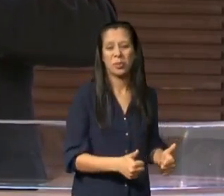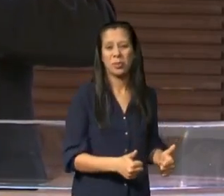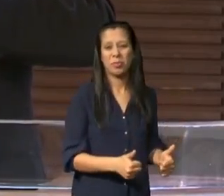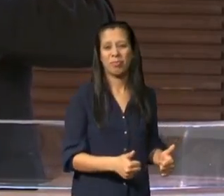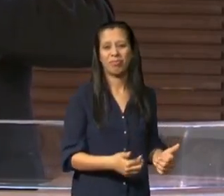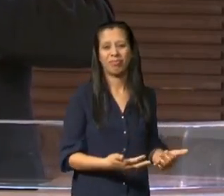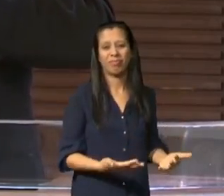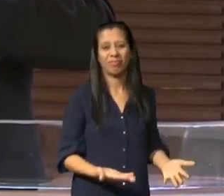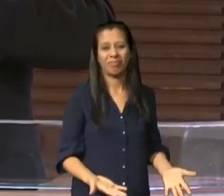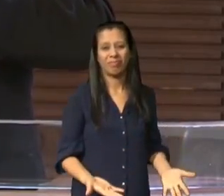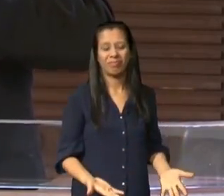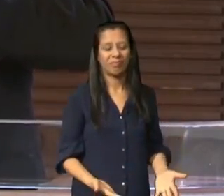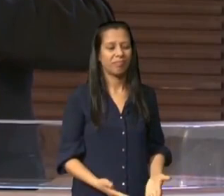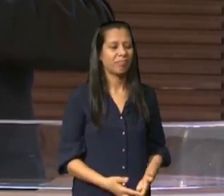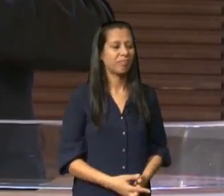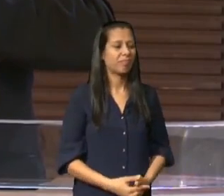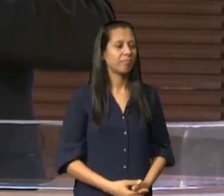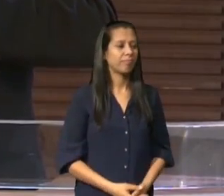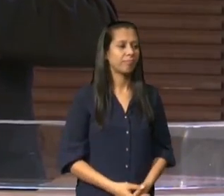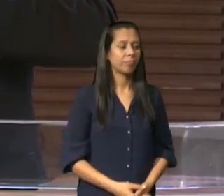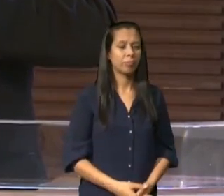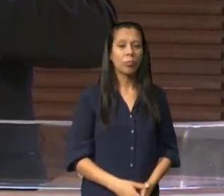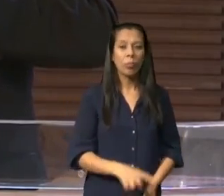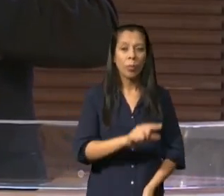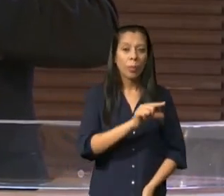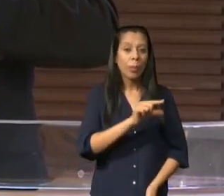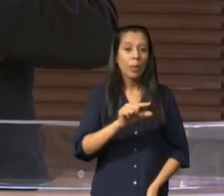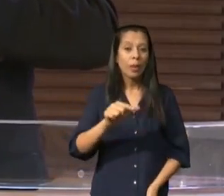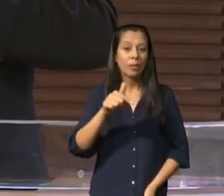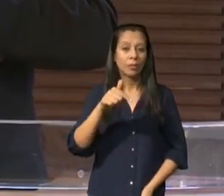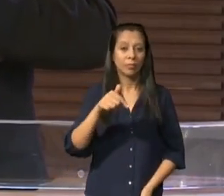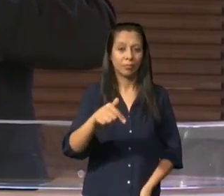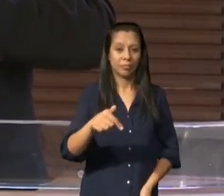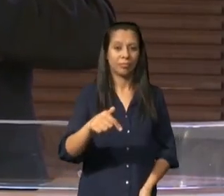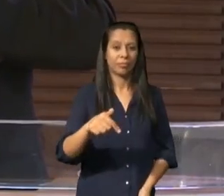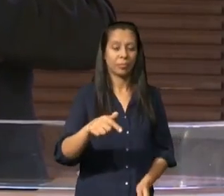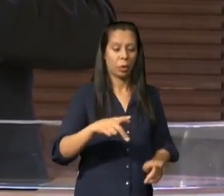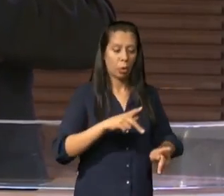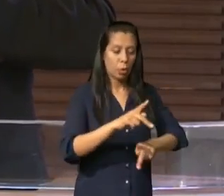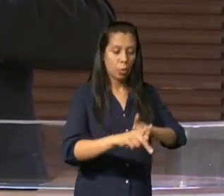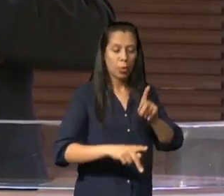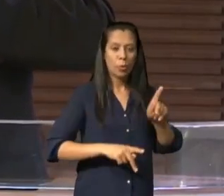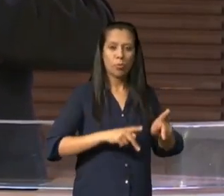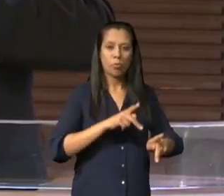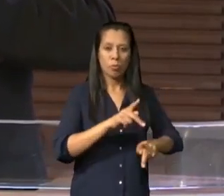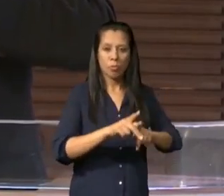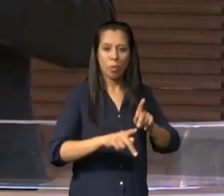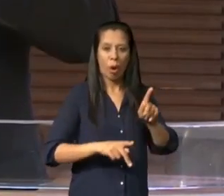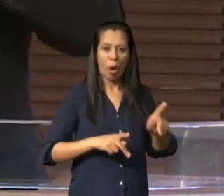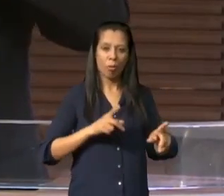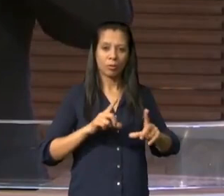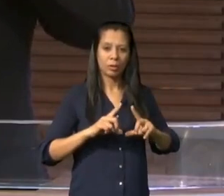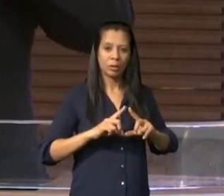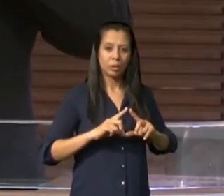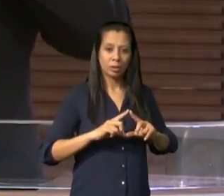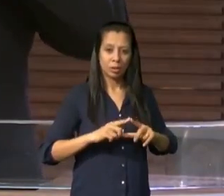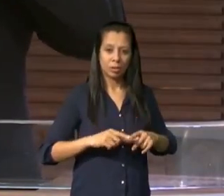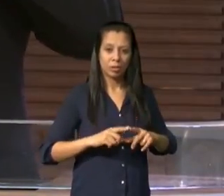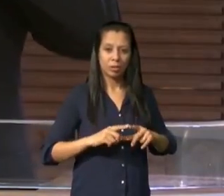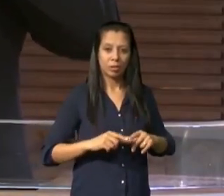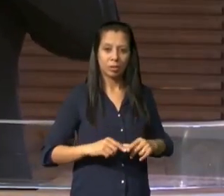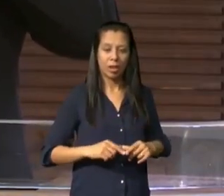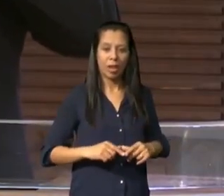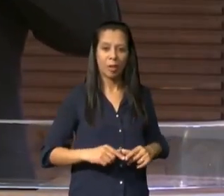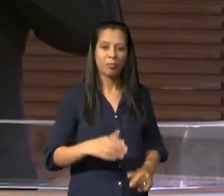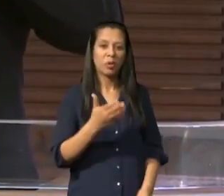veja o final do versículo 7 o povo assentou-se para comer e beber e levantou-se para